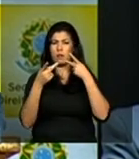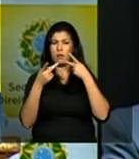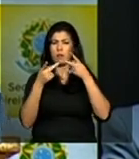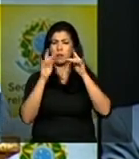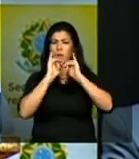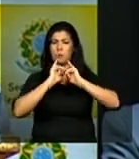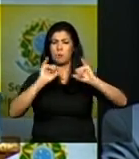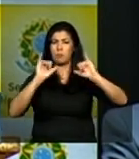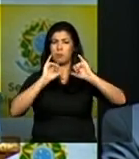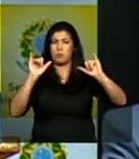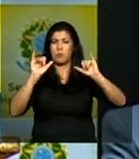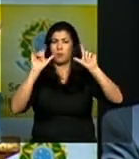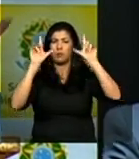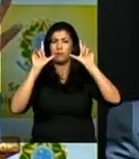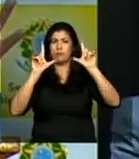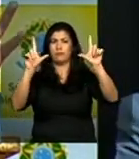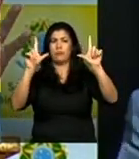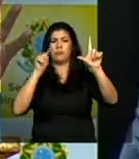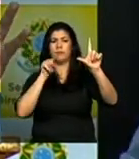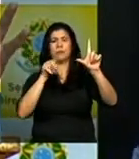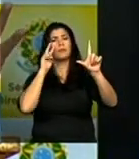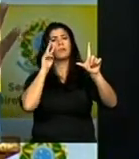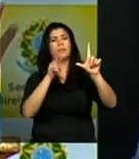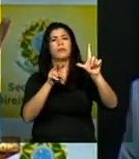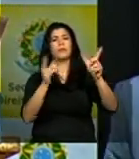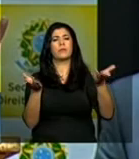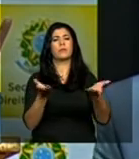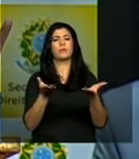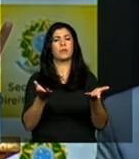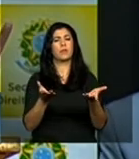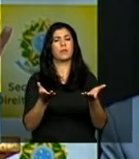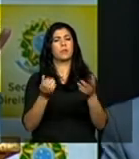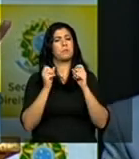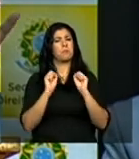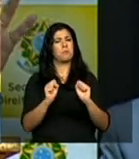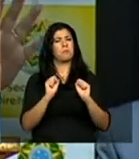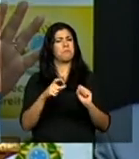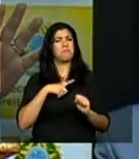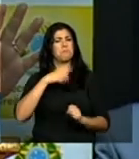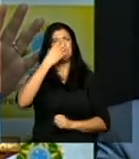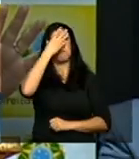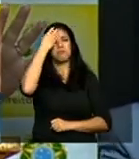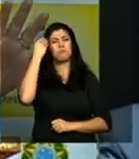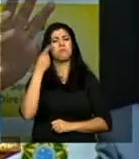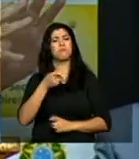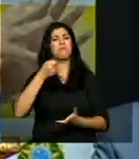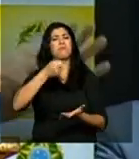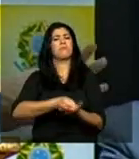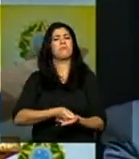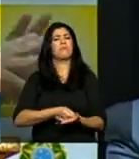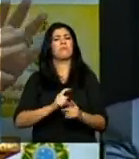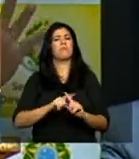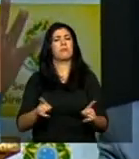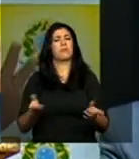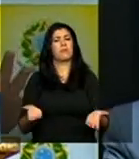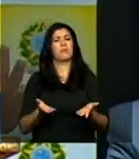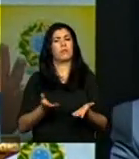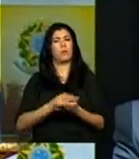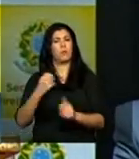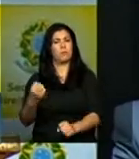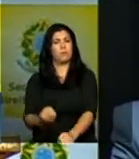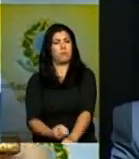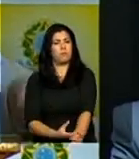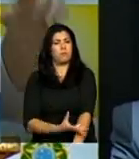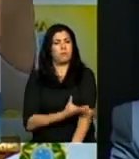que algo que a gente podia até ter esquecido mas que agora aflorou